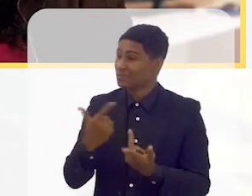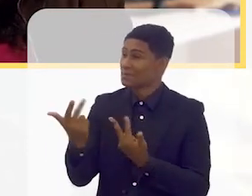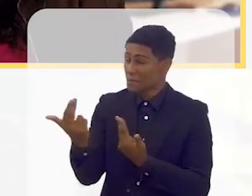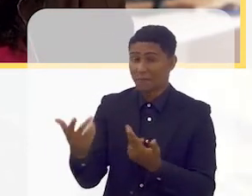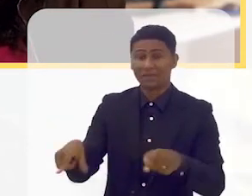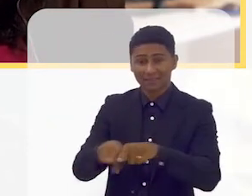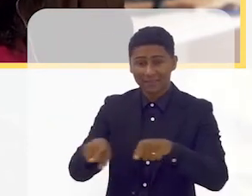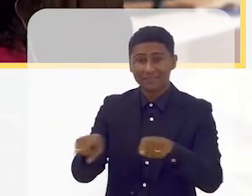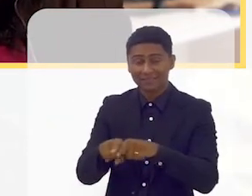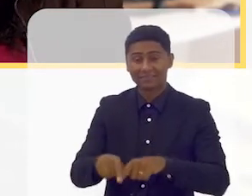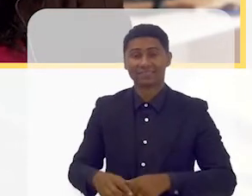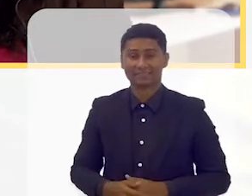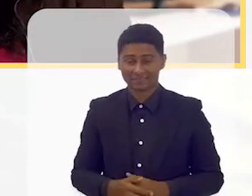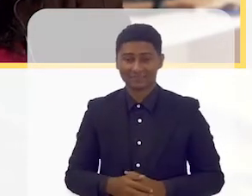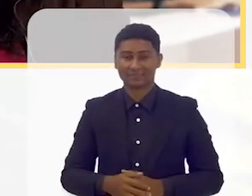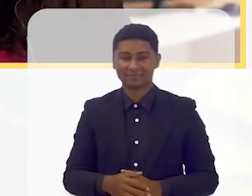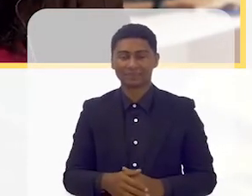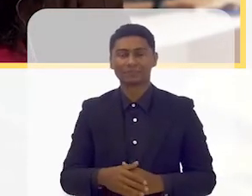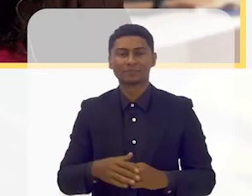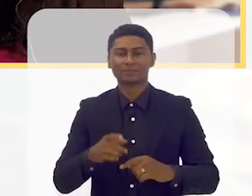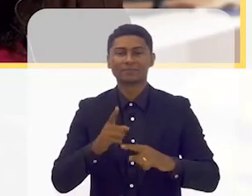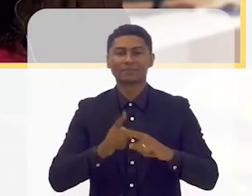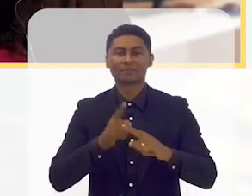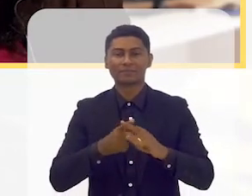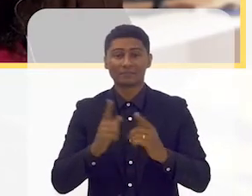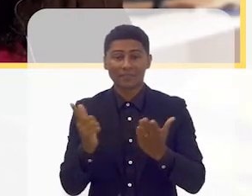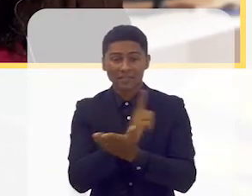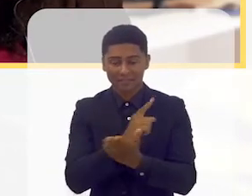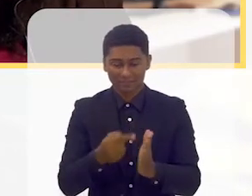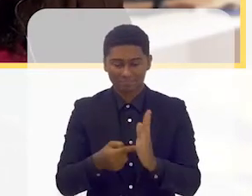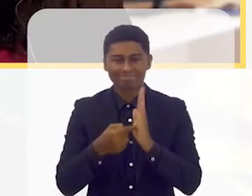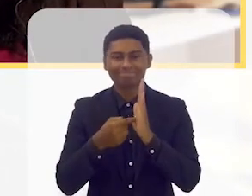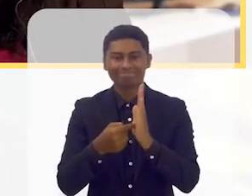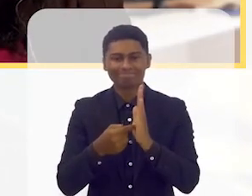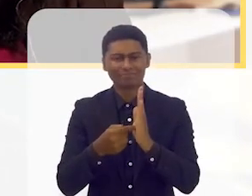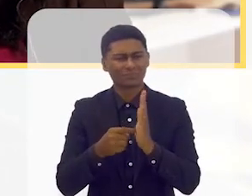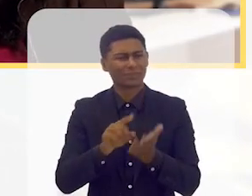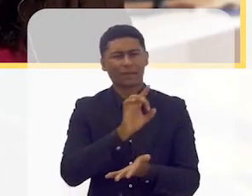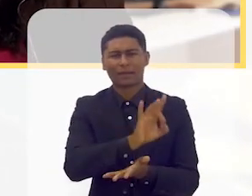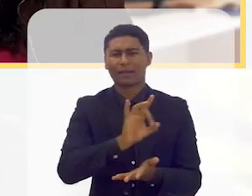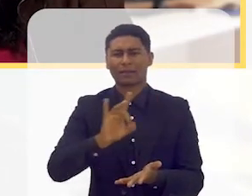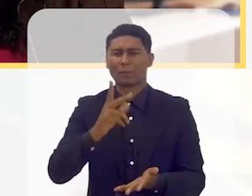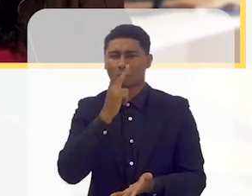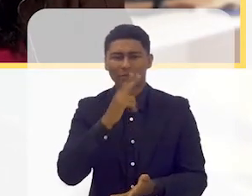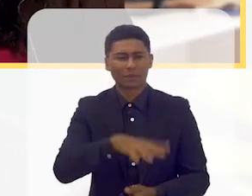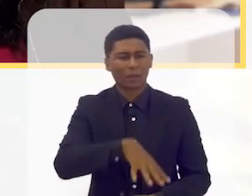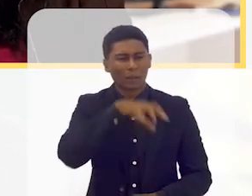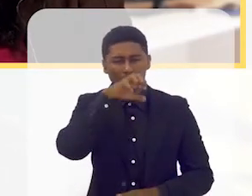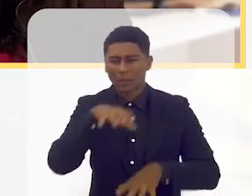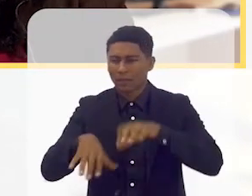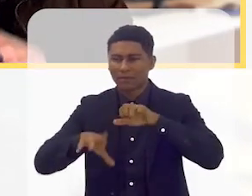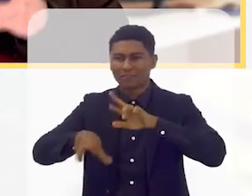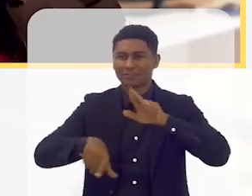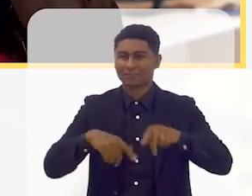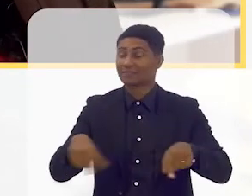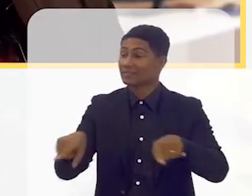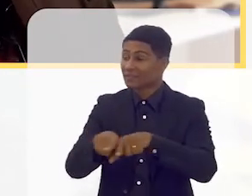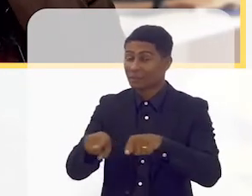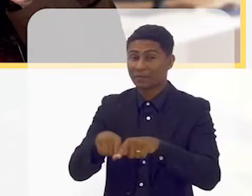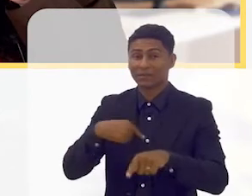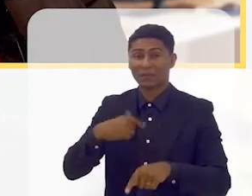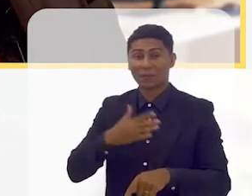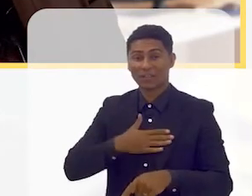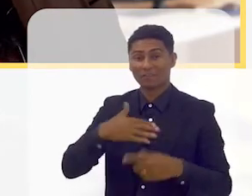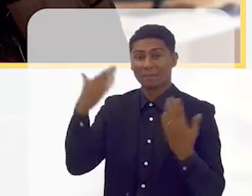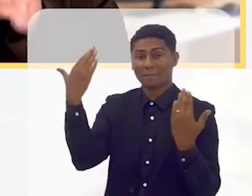cheirar dos livros ai que delícia os livros estão a comunicar comigo cada livro tem um cheiro eu cheirava inclusive as